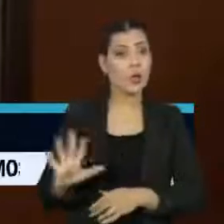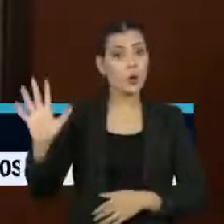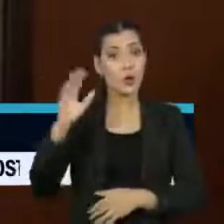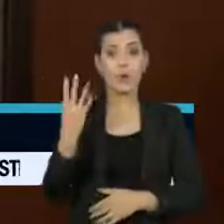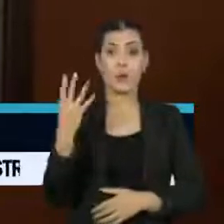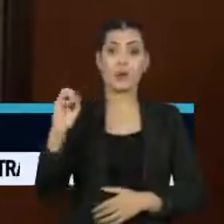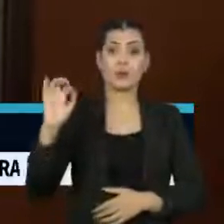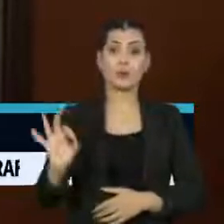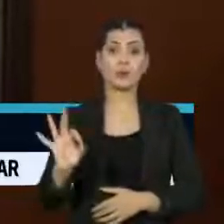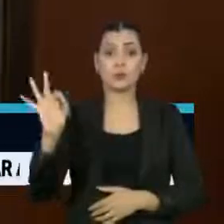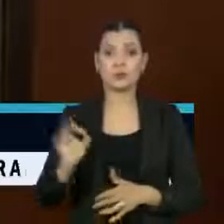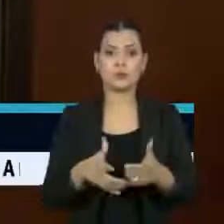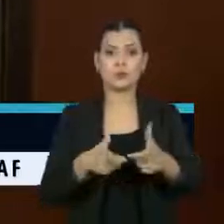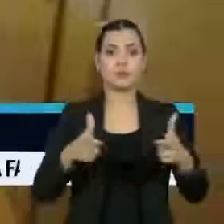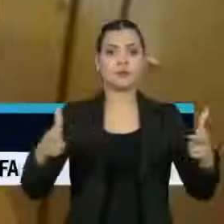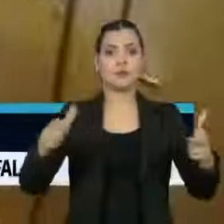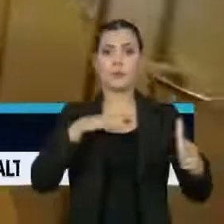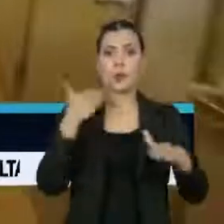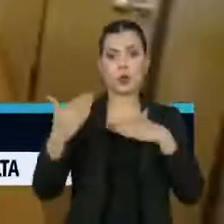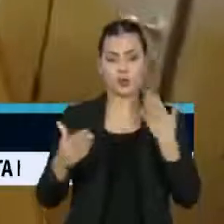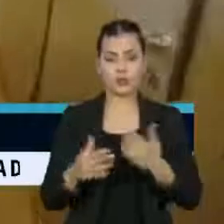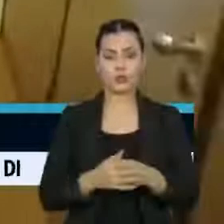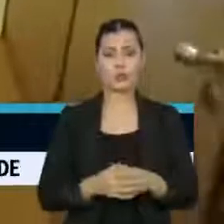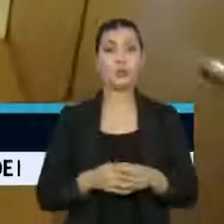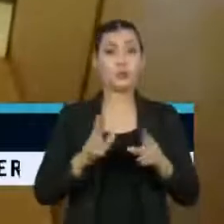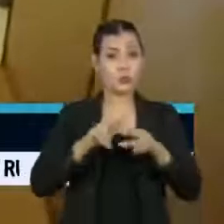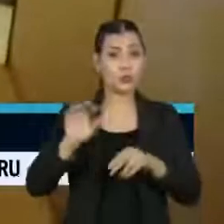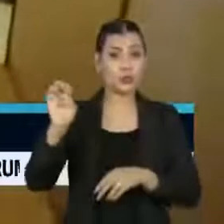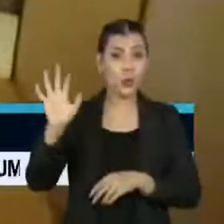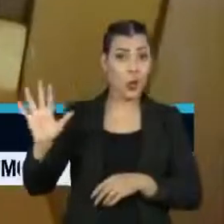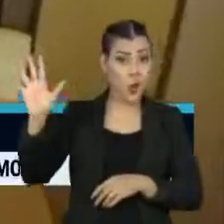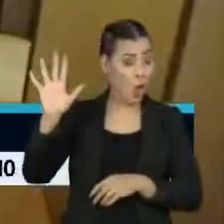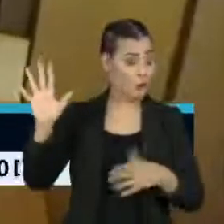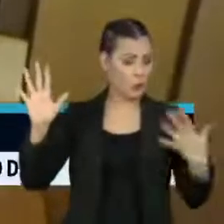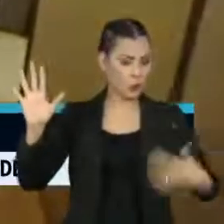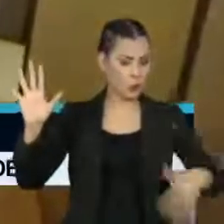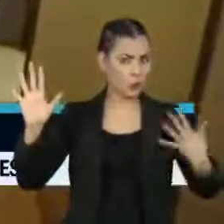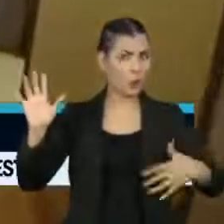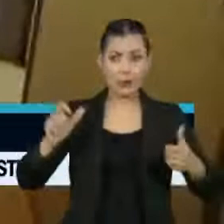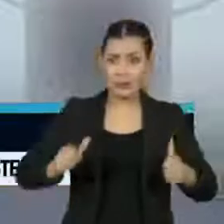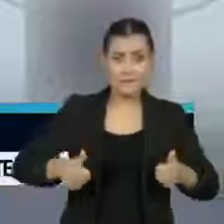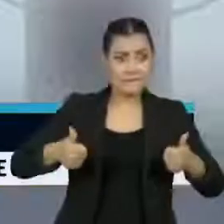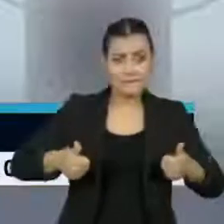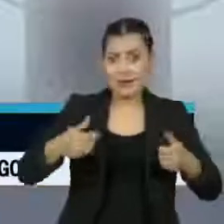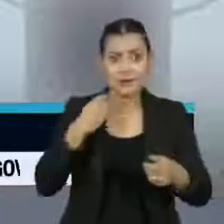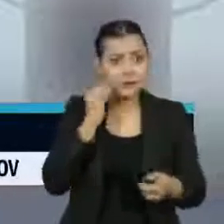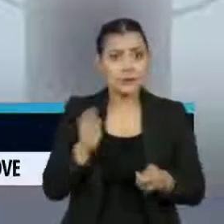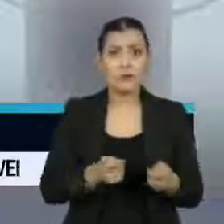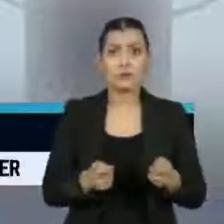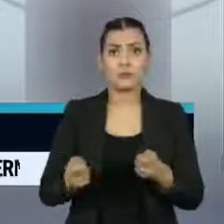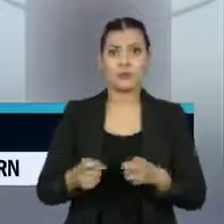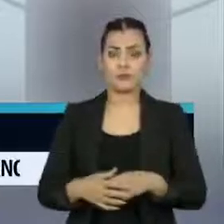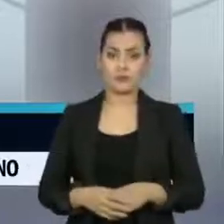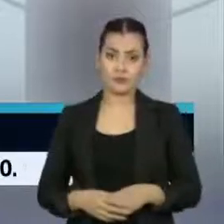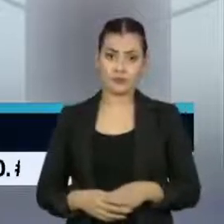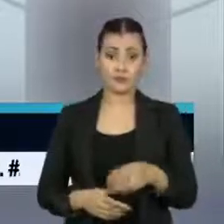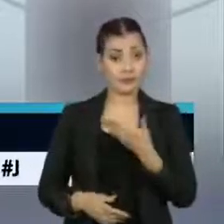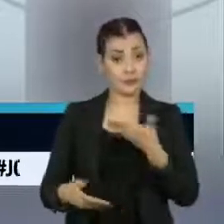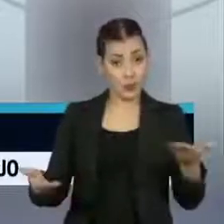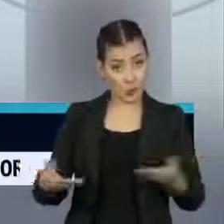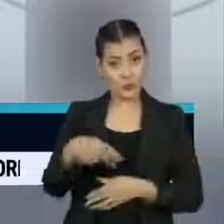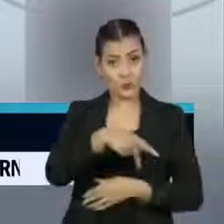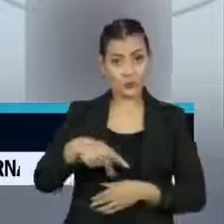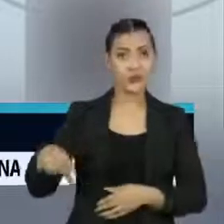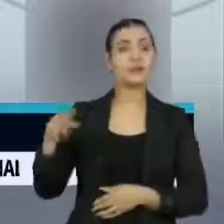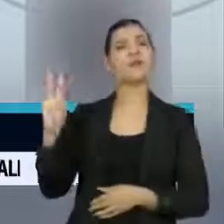de 40% no número de óbitos. O continente reage à nova onda da doença. Hoje, o